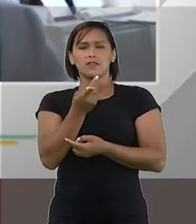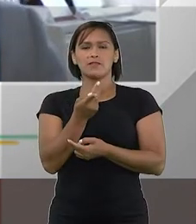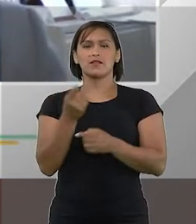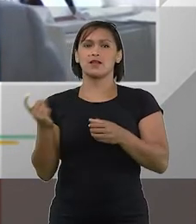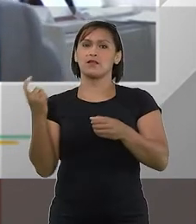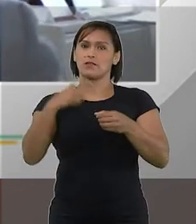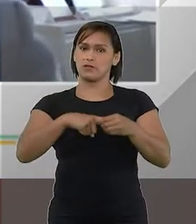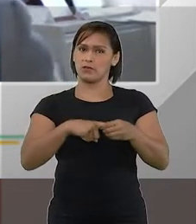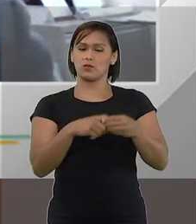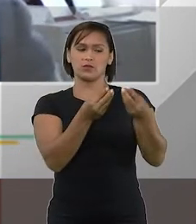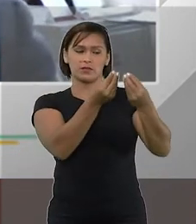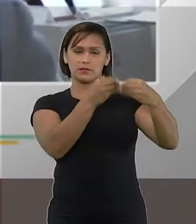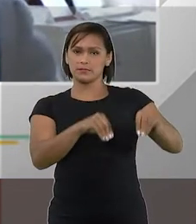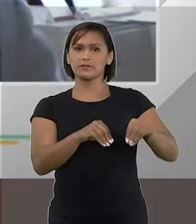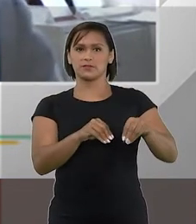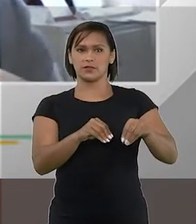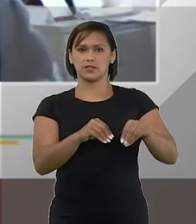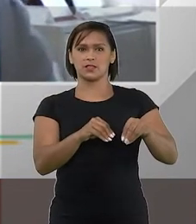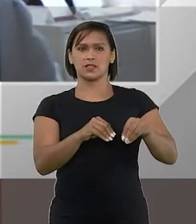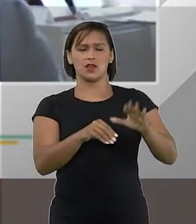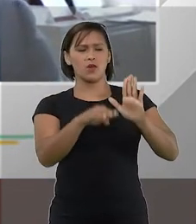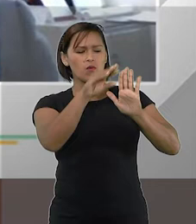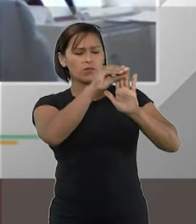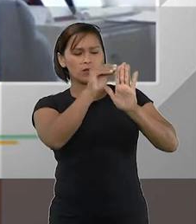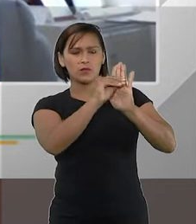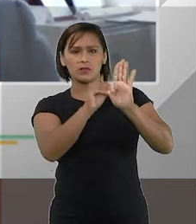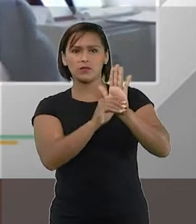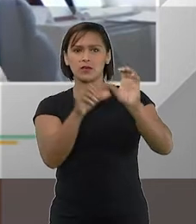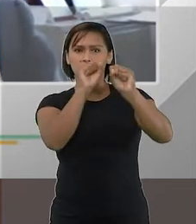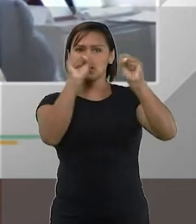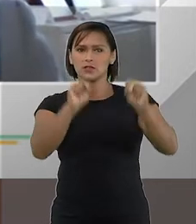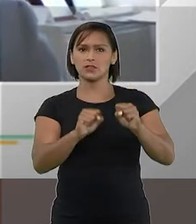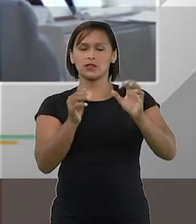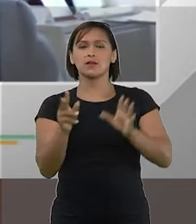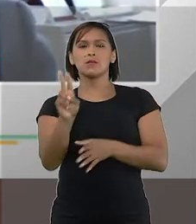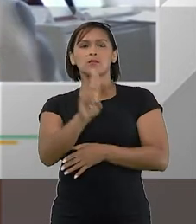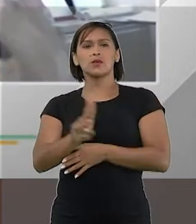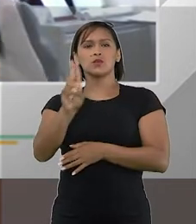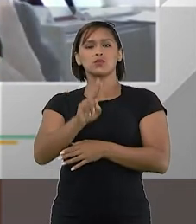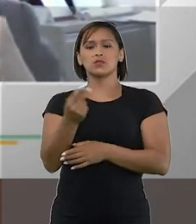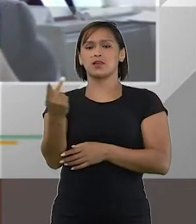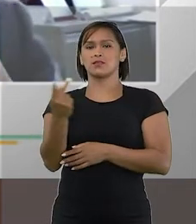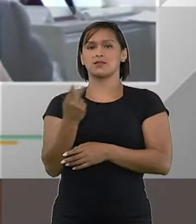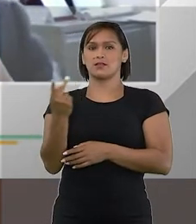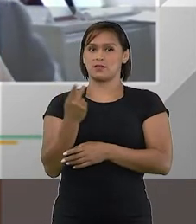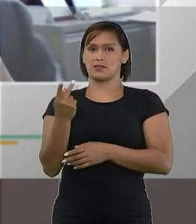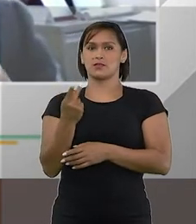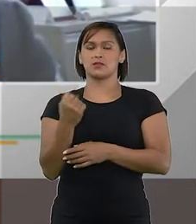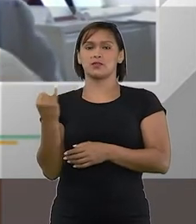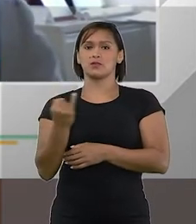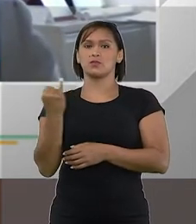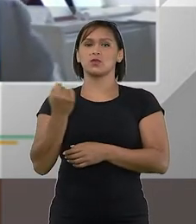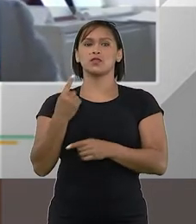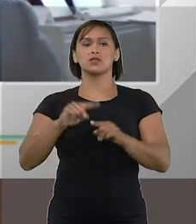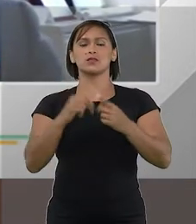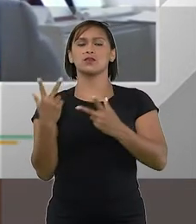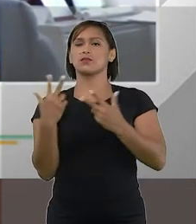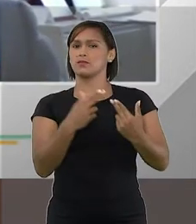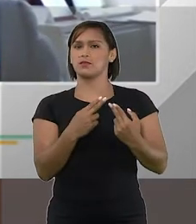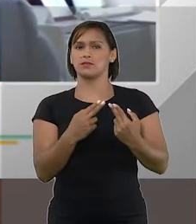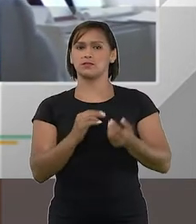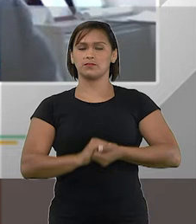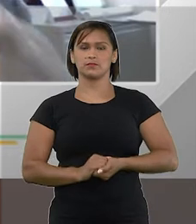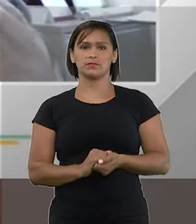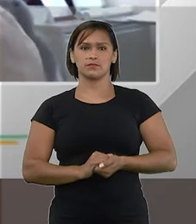falamos em recuperação e falência, os objetivos do sistema pela utilização dessas duas ferramentas são os